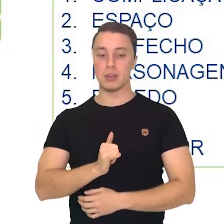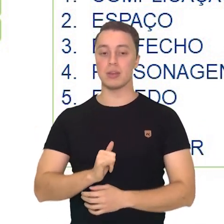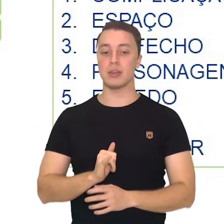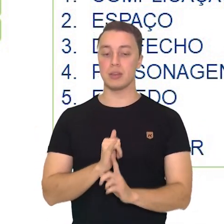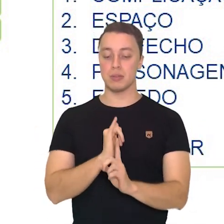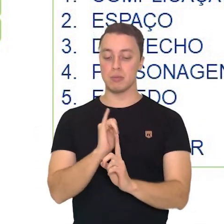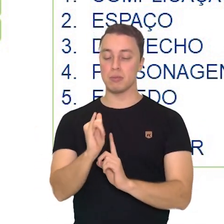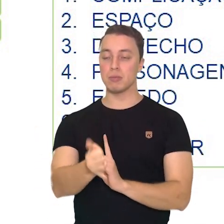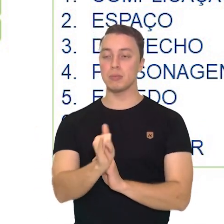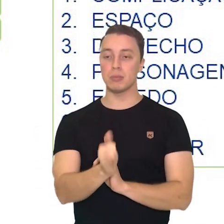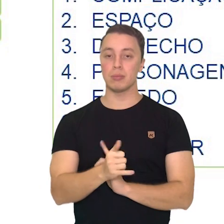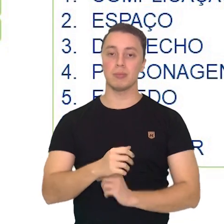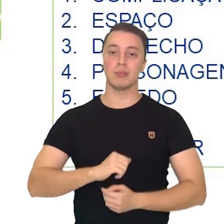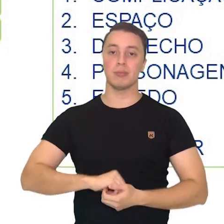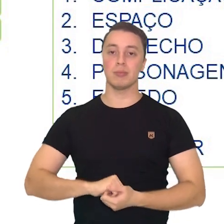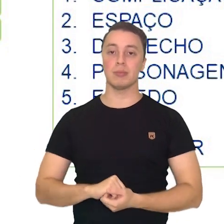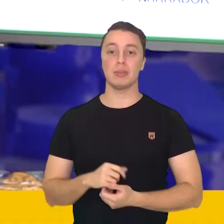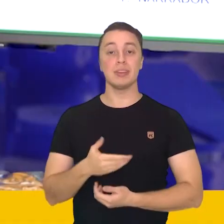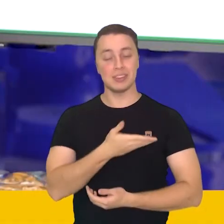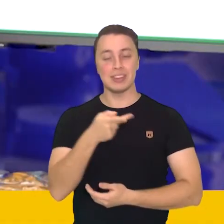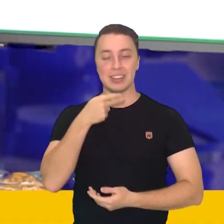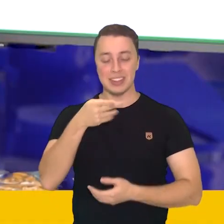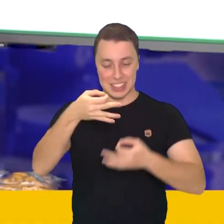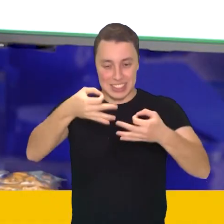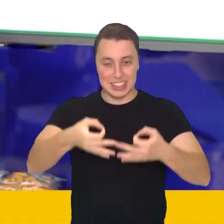responderam dessa forma, está correto.